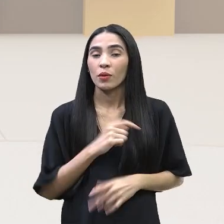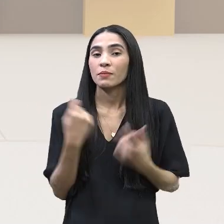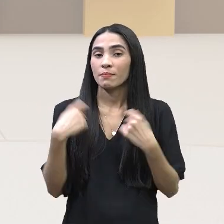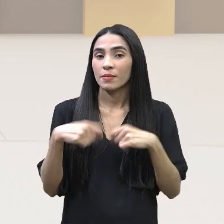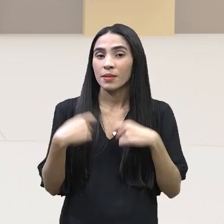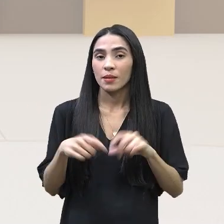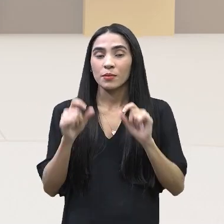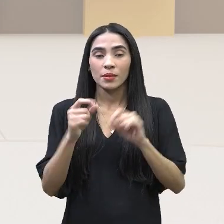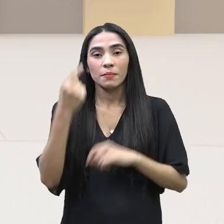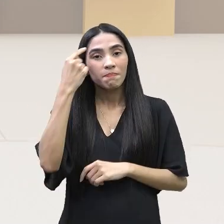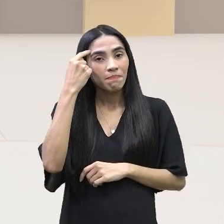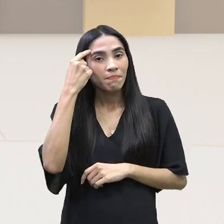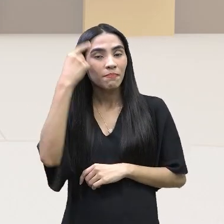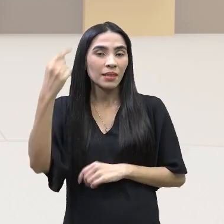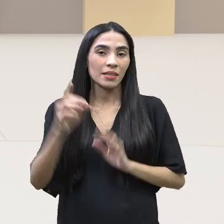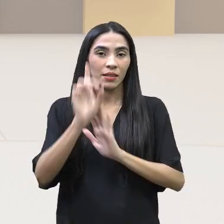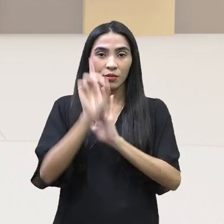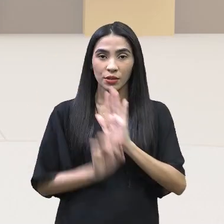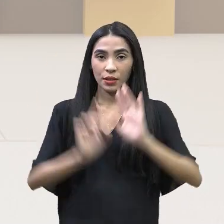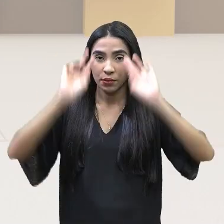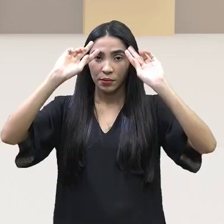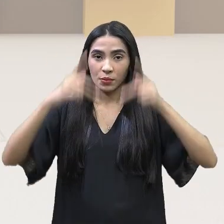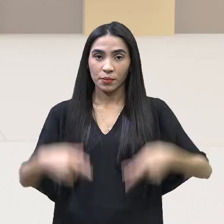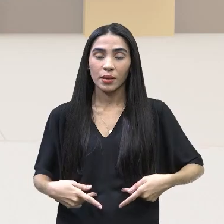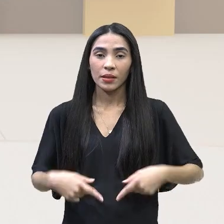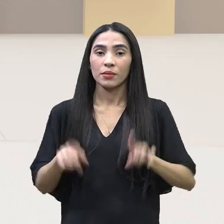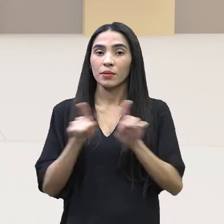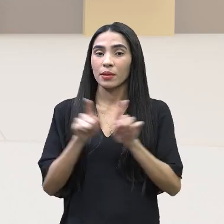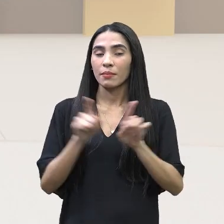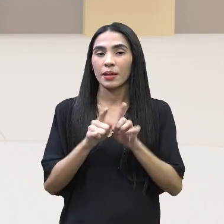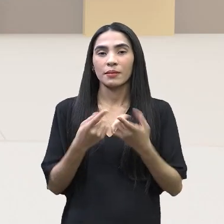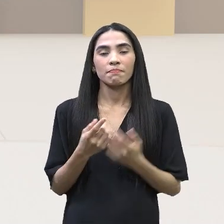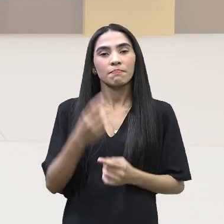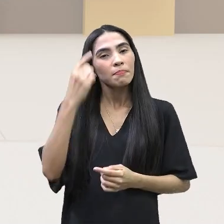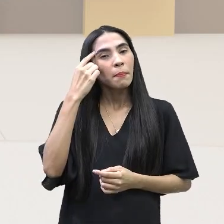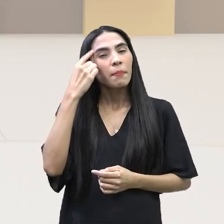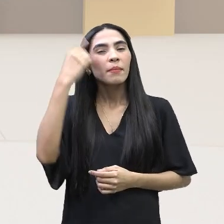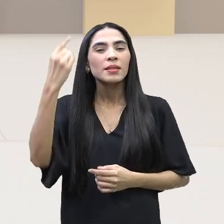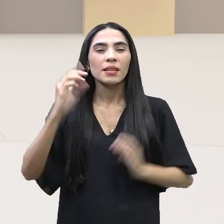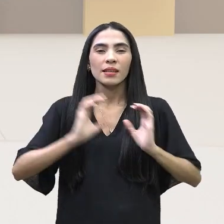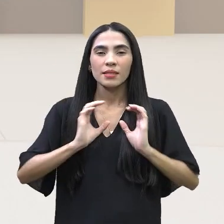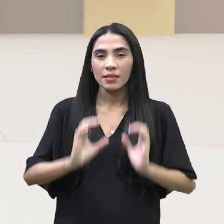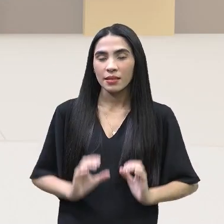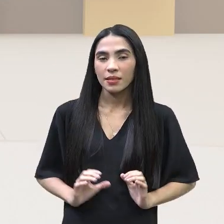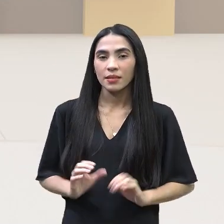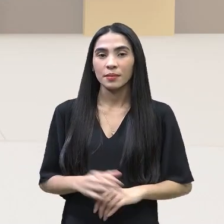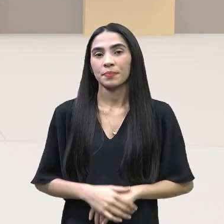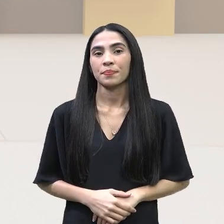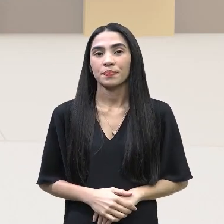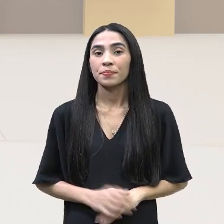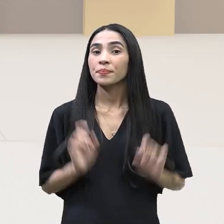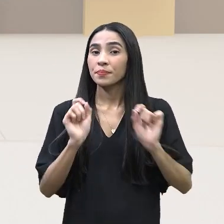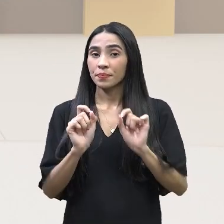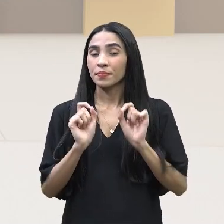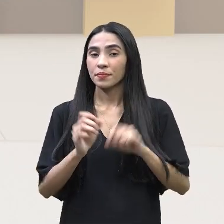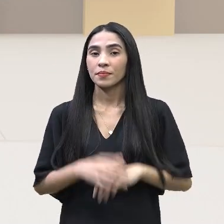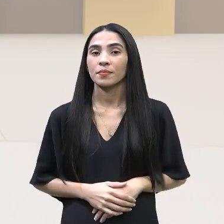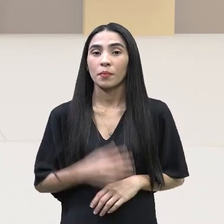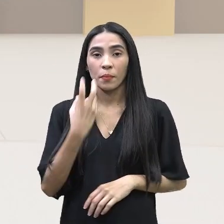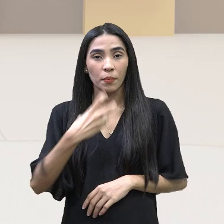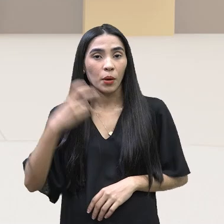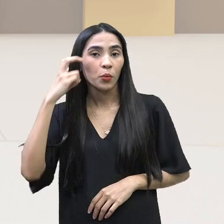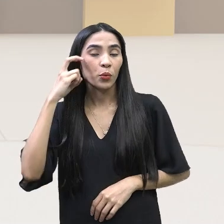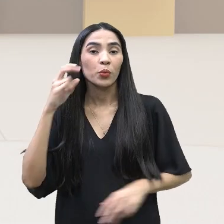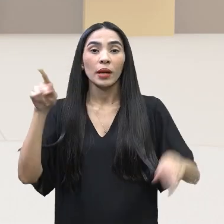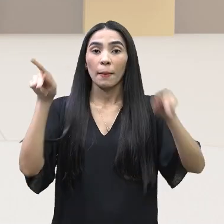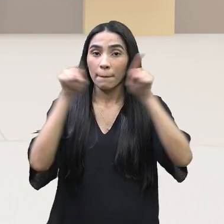nunca, pensar nesses direitos humanos, pensar nessa cidadania, pensar no quê? Em uma cultura